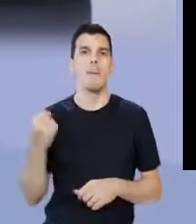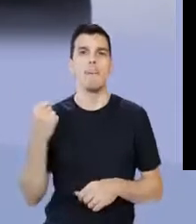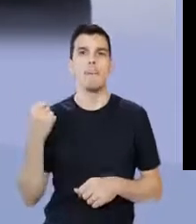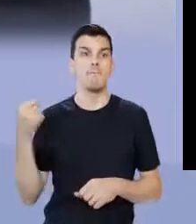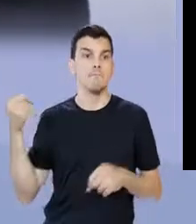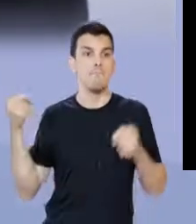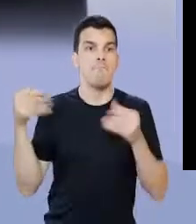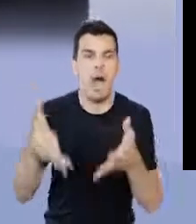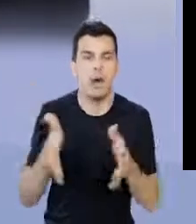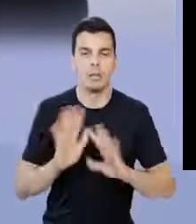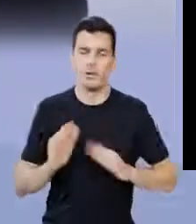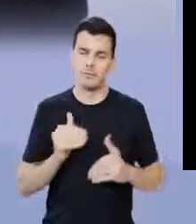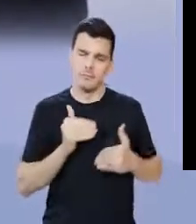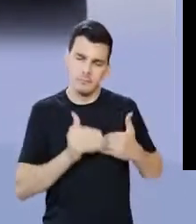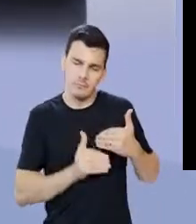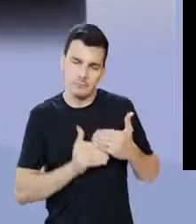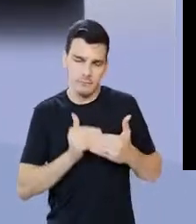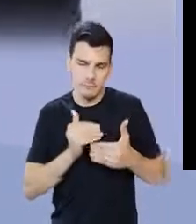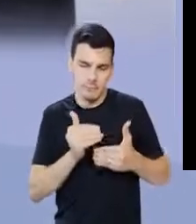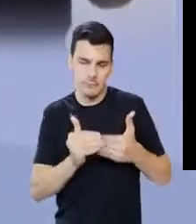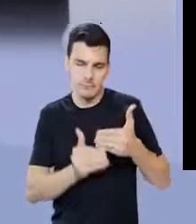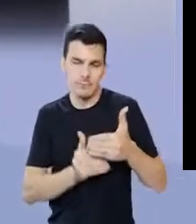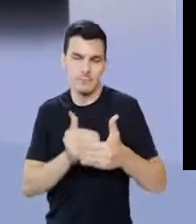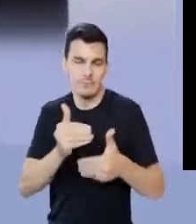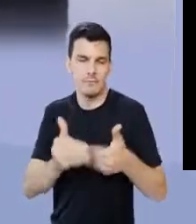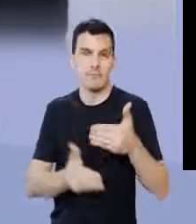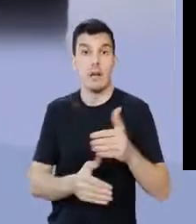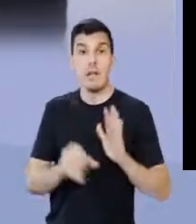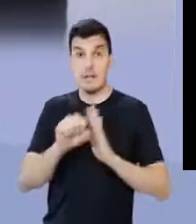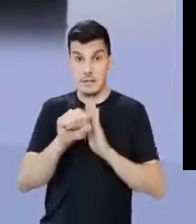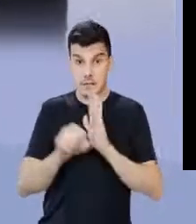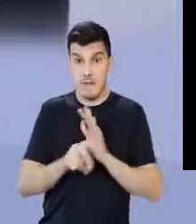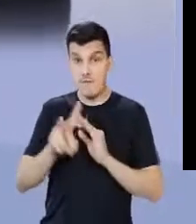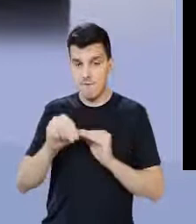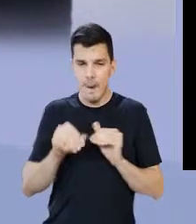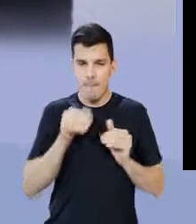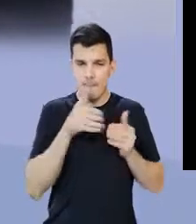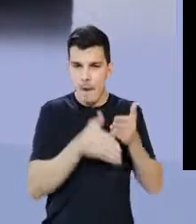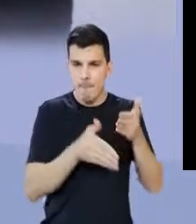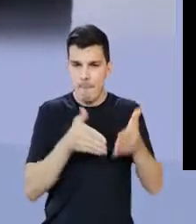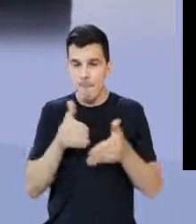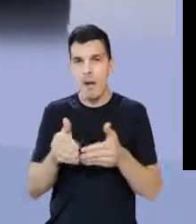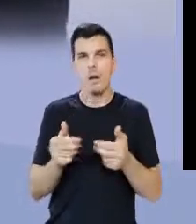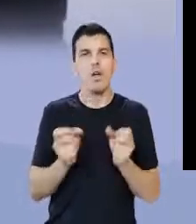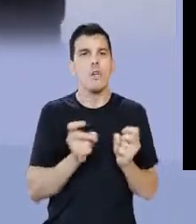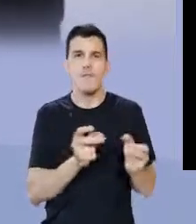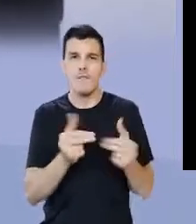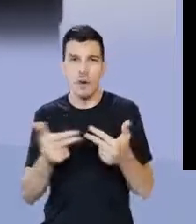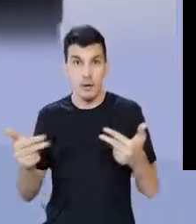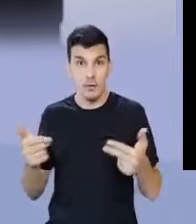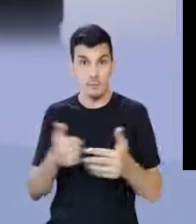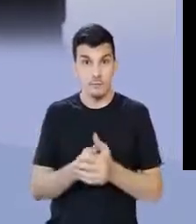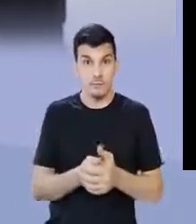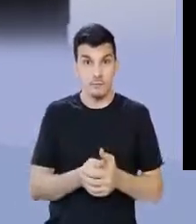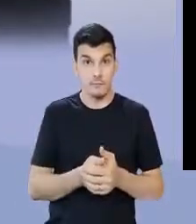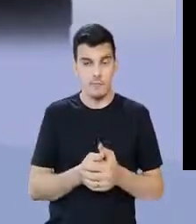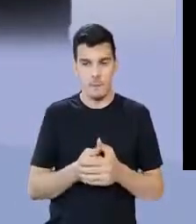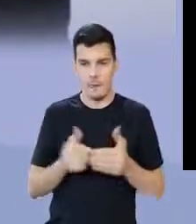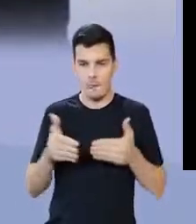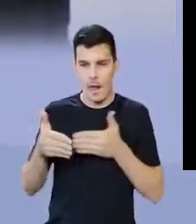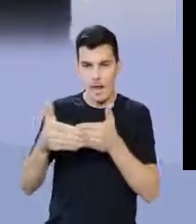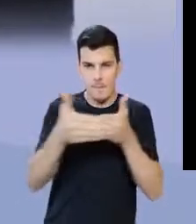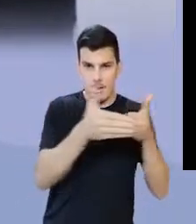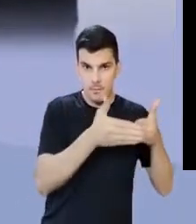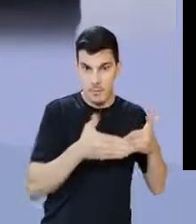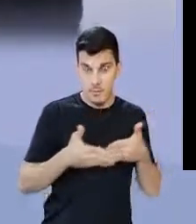uma entrada ó, cheguei, não, durante todo o século dois, três, eles vão fazendo um comércio nos